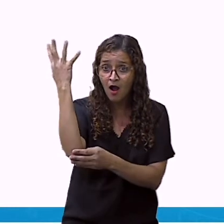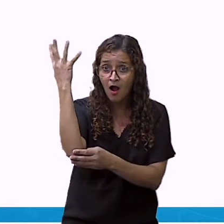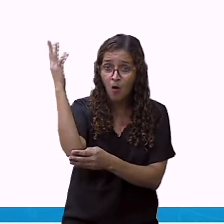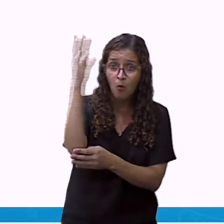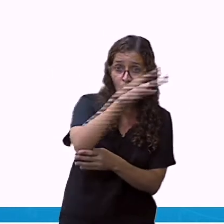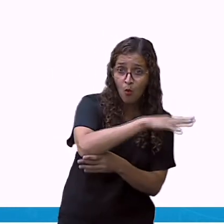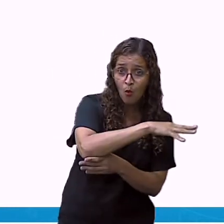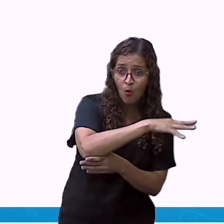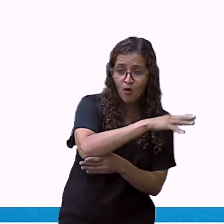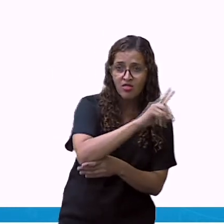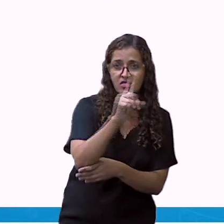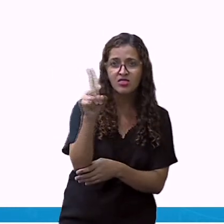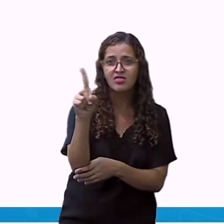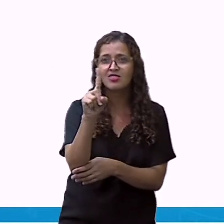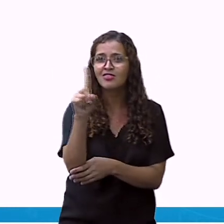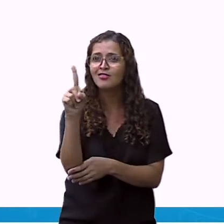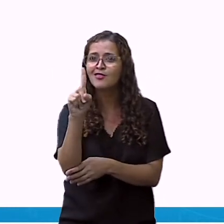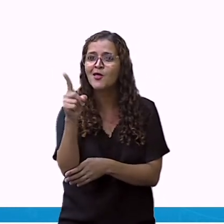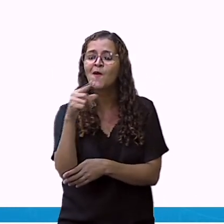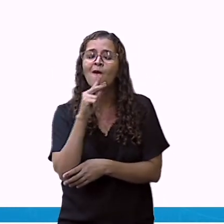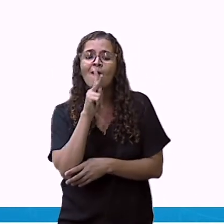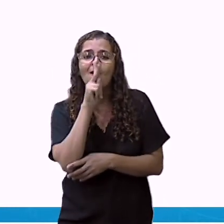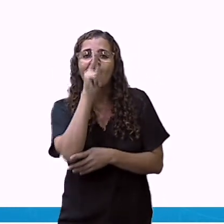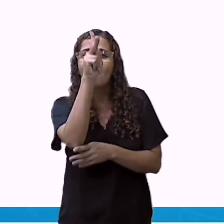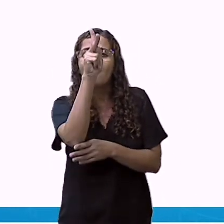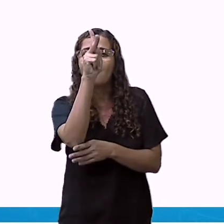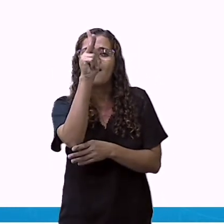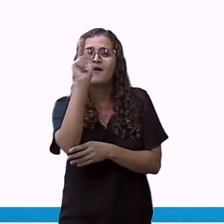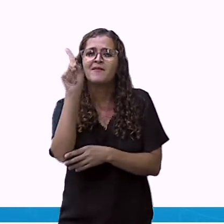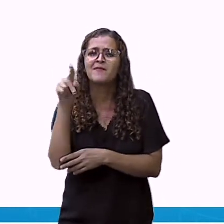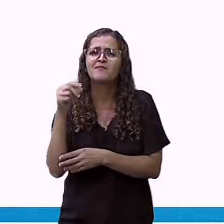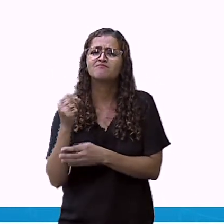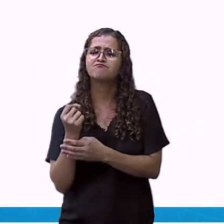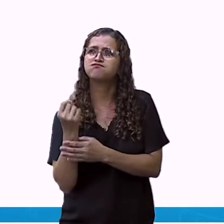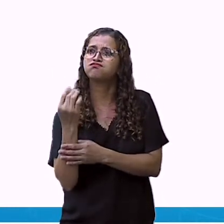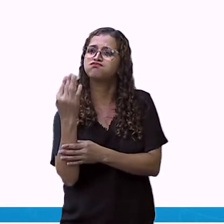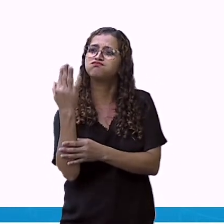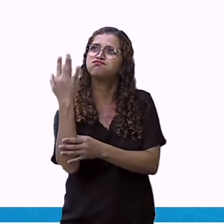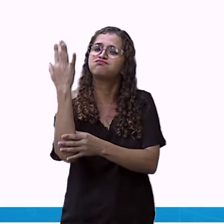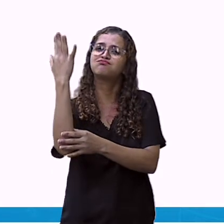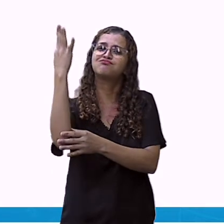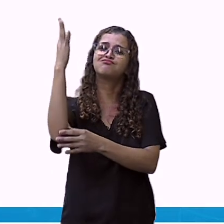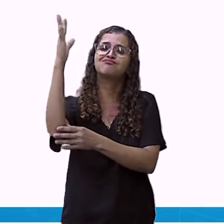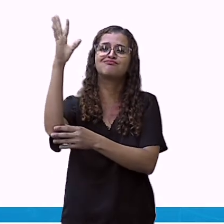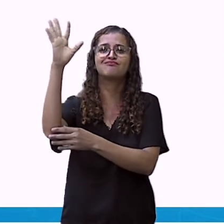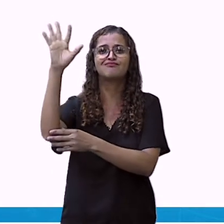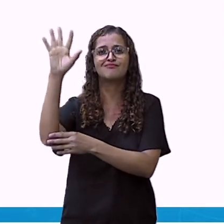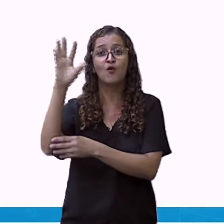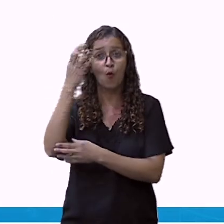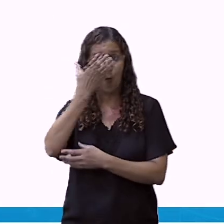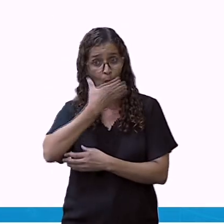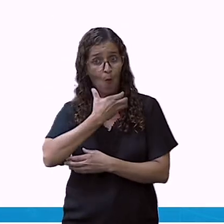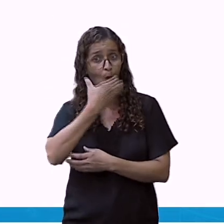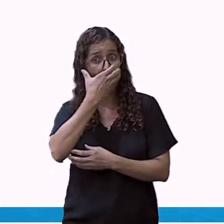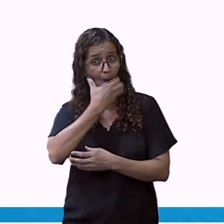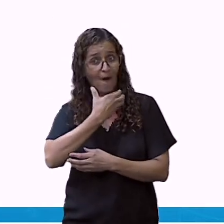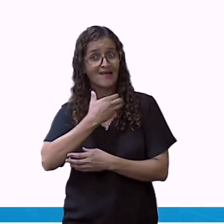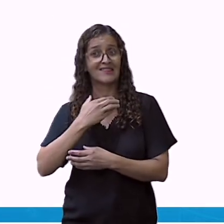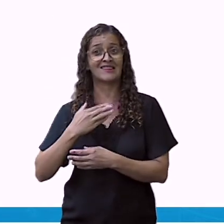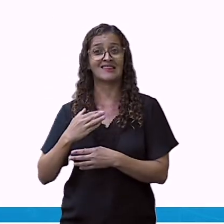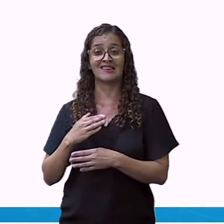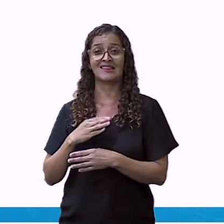Não, ela vai ficar mais forte para brotar, para nascer as flores, os frutos, as